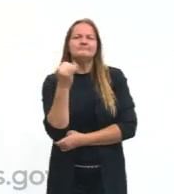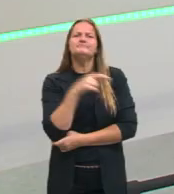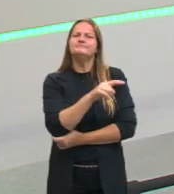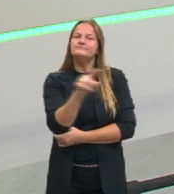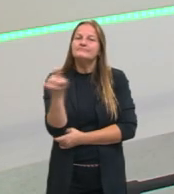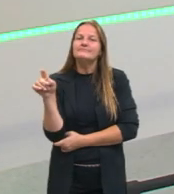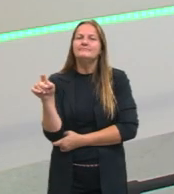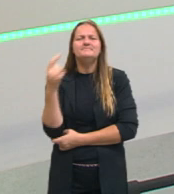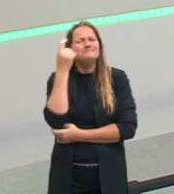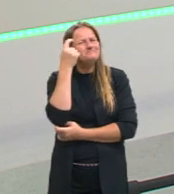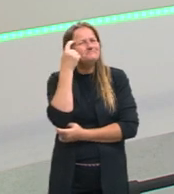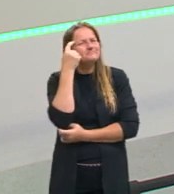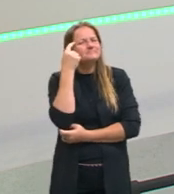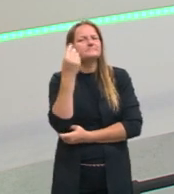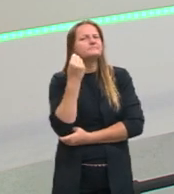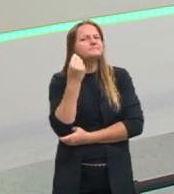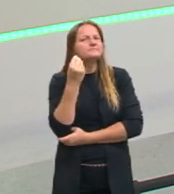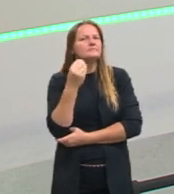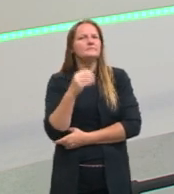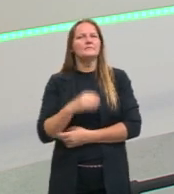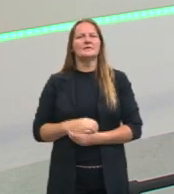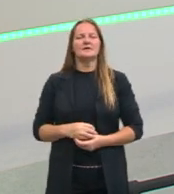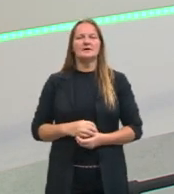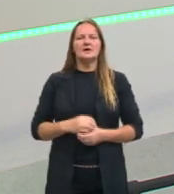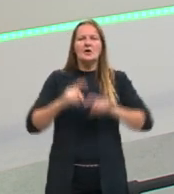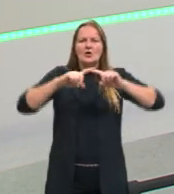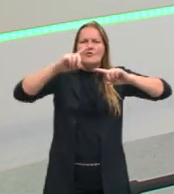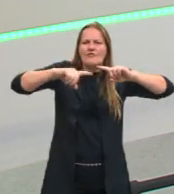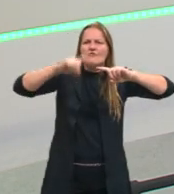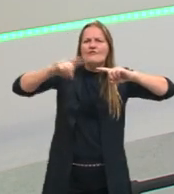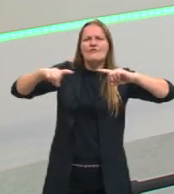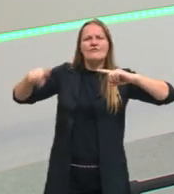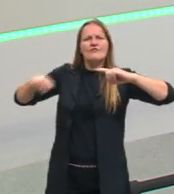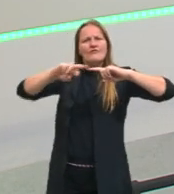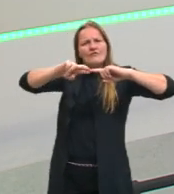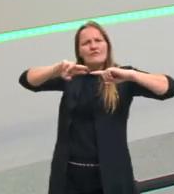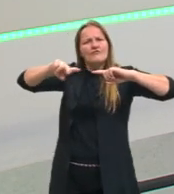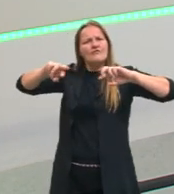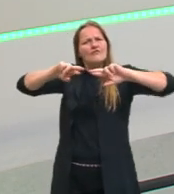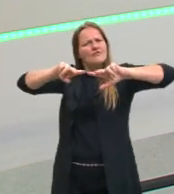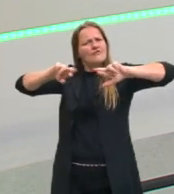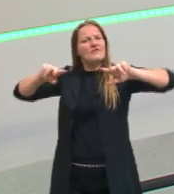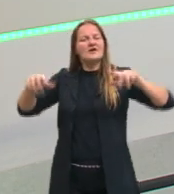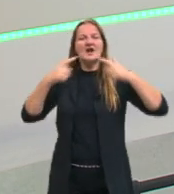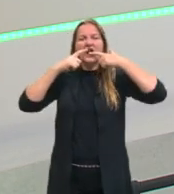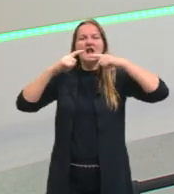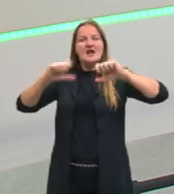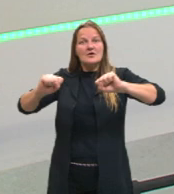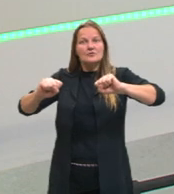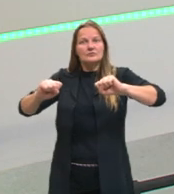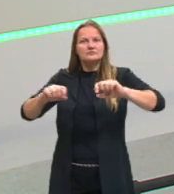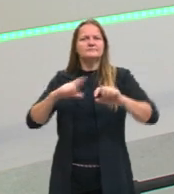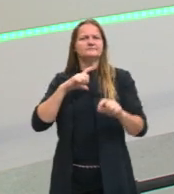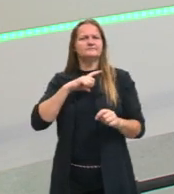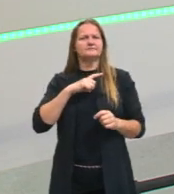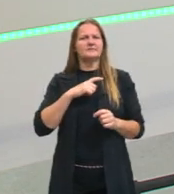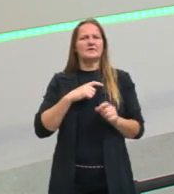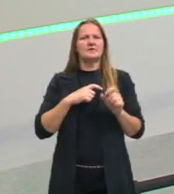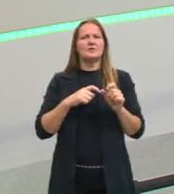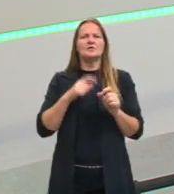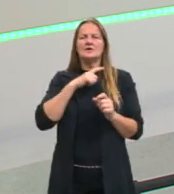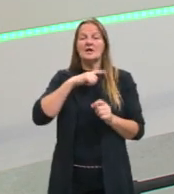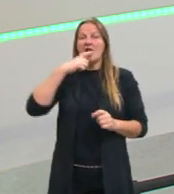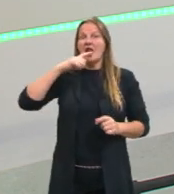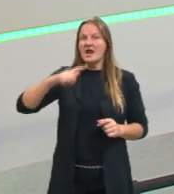Se questionarem se as variações linguísticas que a gente tem, né? Se a gente, o fato da gente ter uma